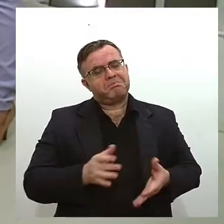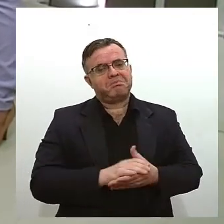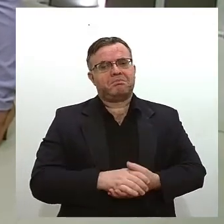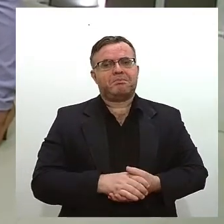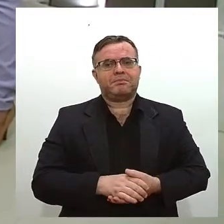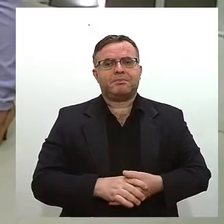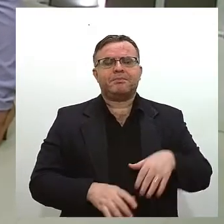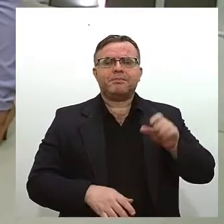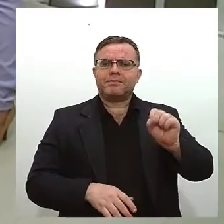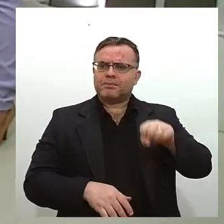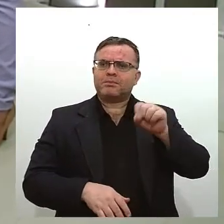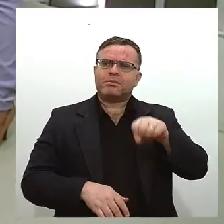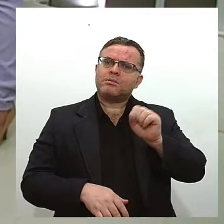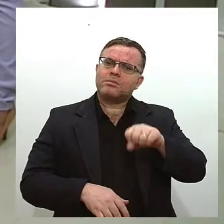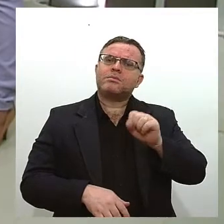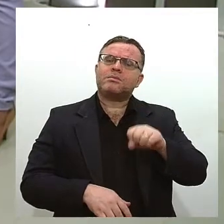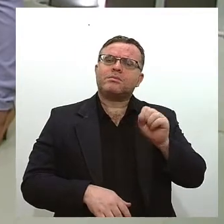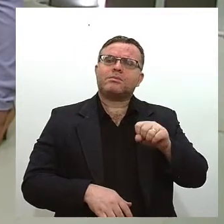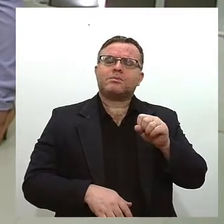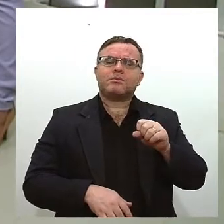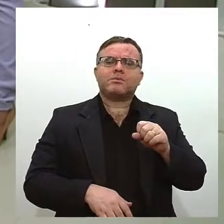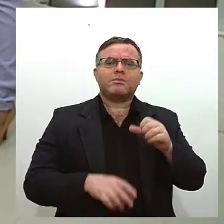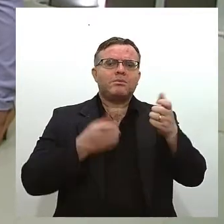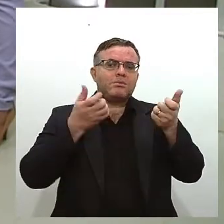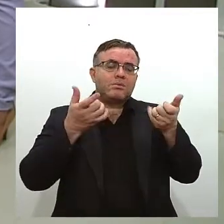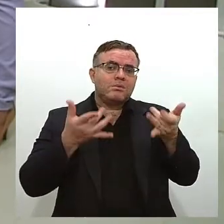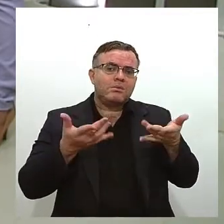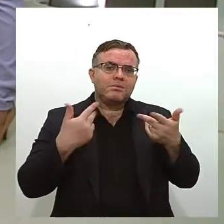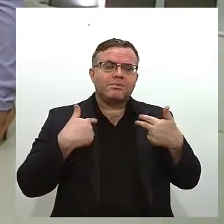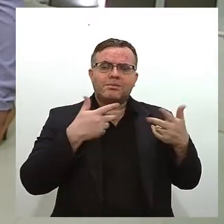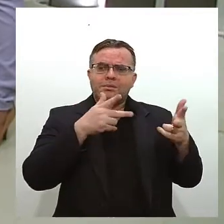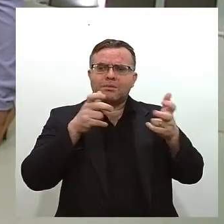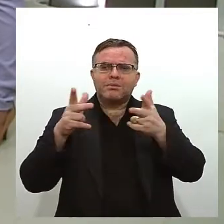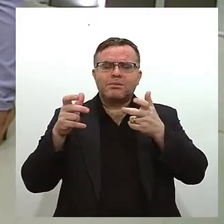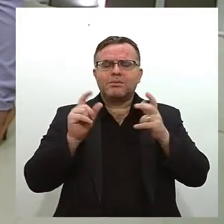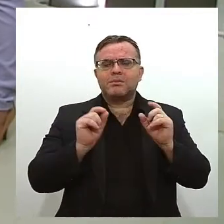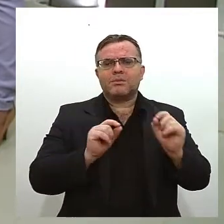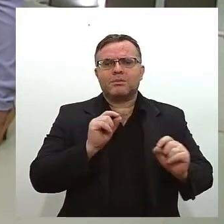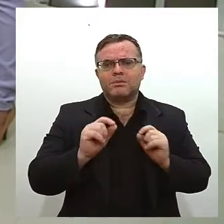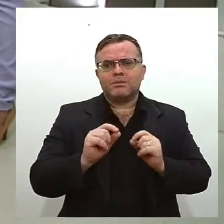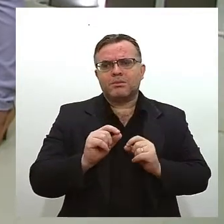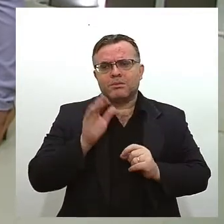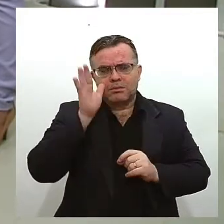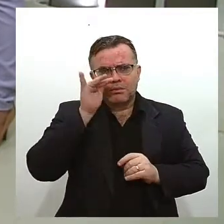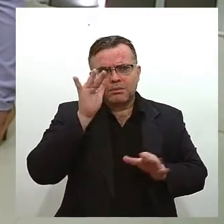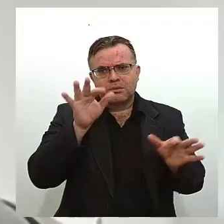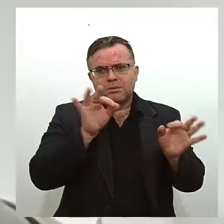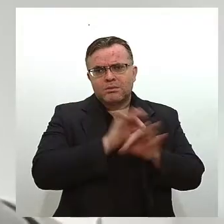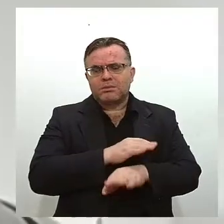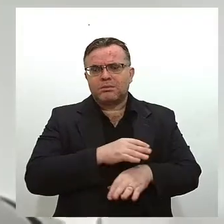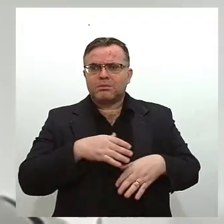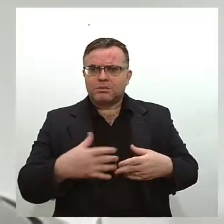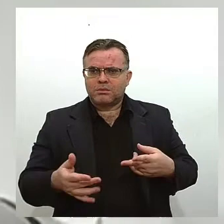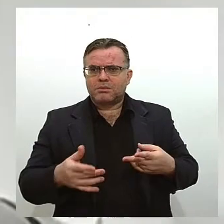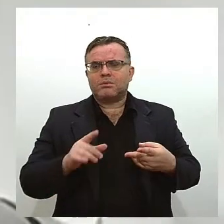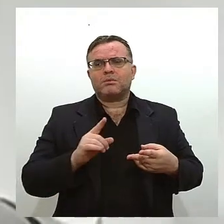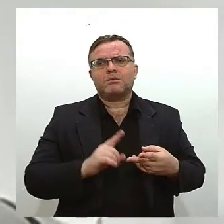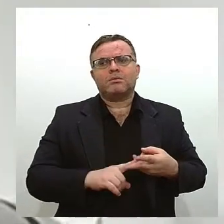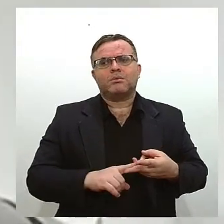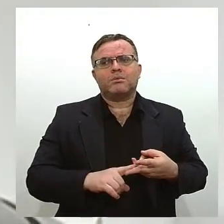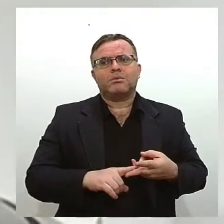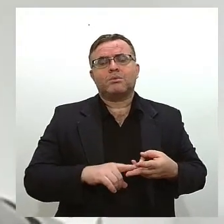Sim, sim a gente como eu falei a gente observa muito o gráfico a linha que a gente chama do saldo acumulado